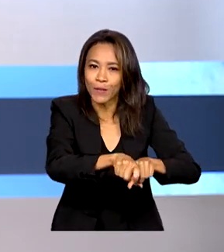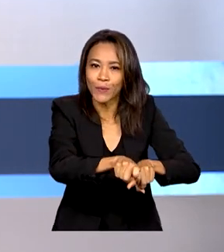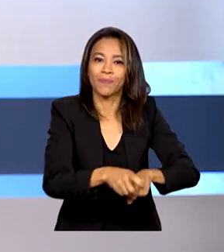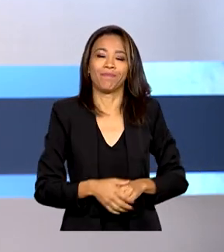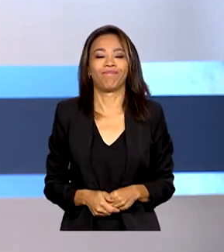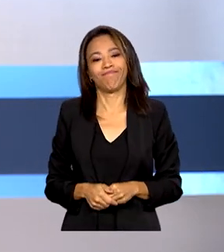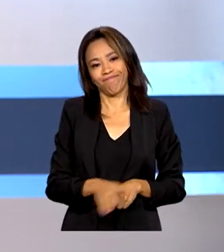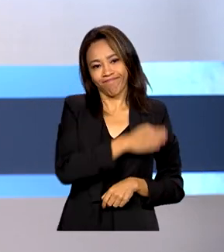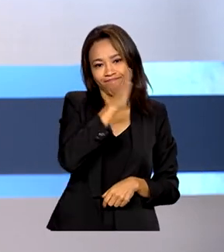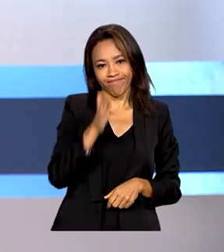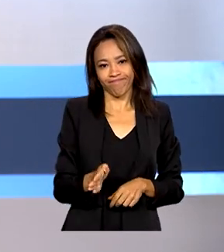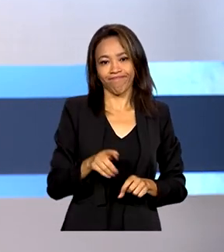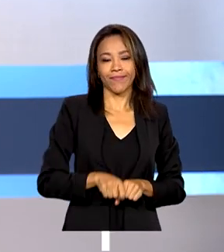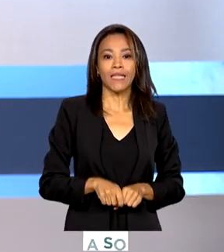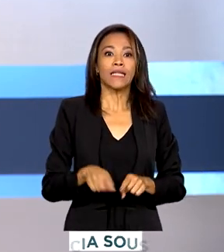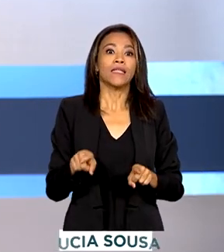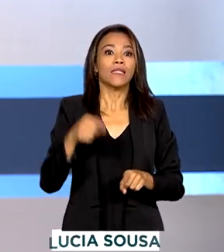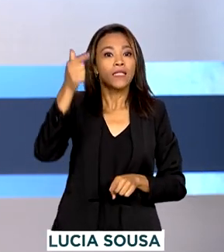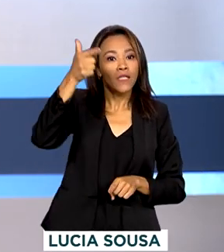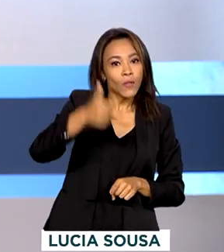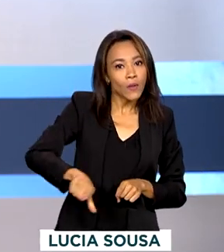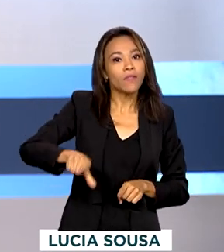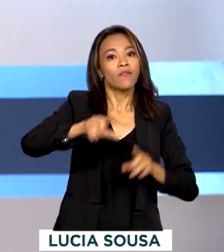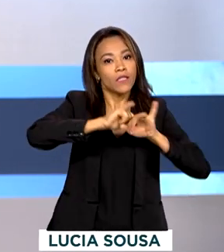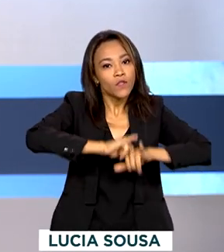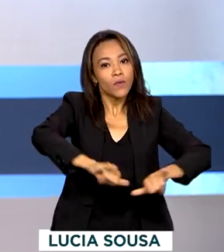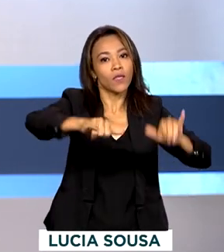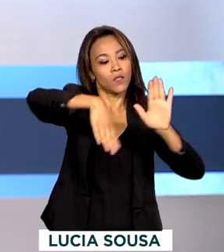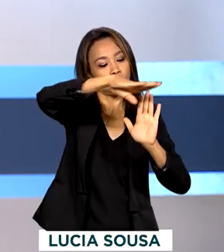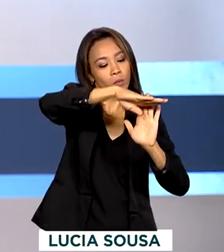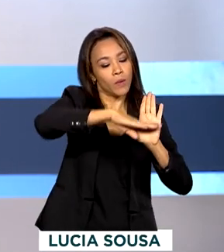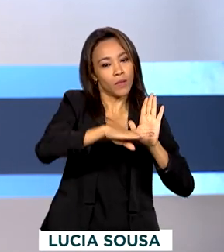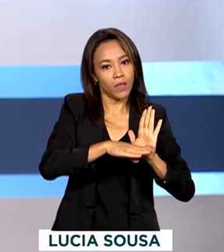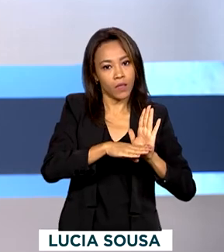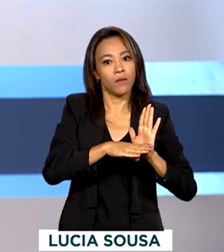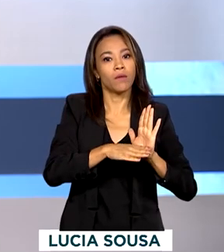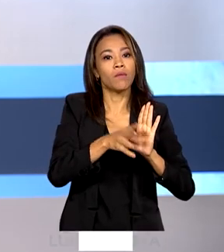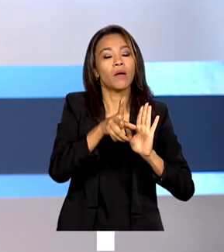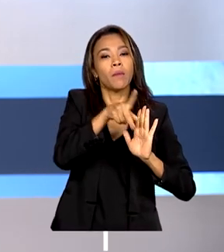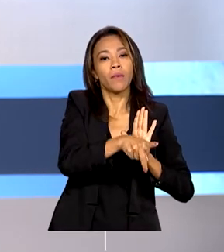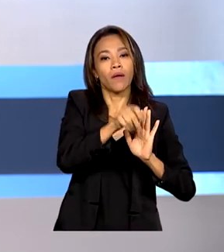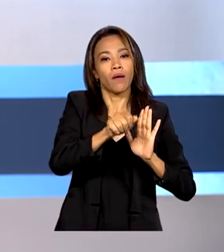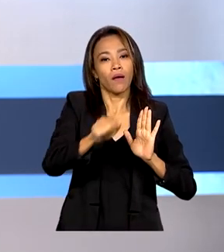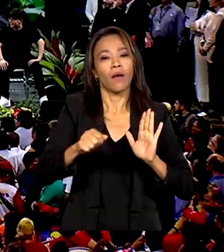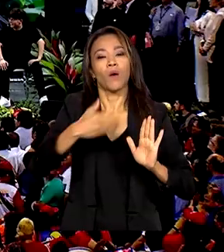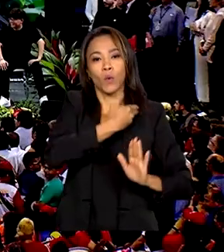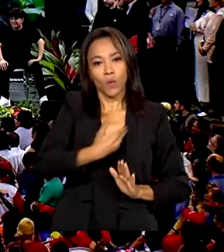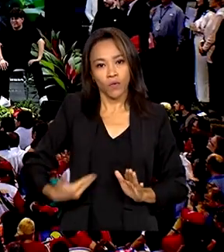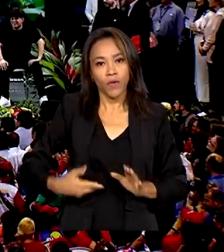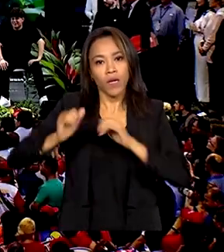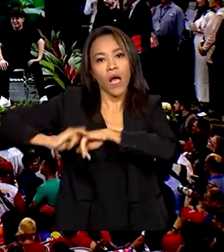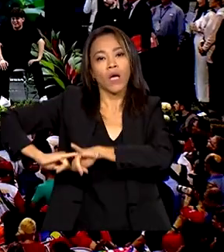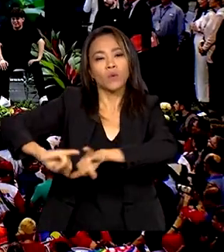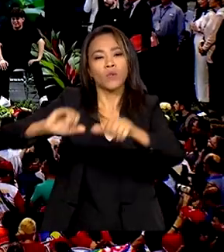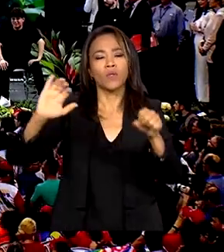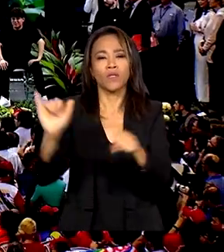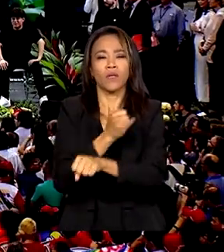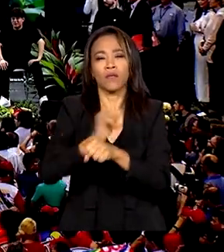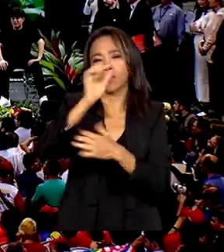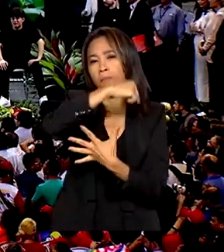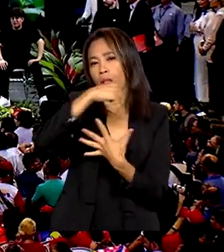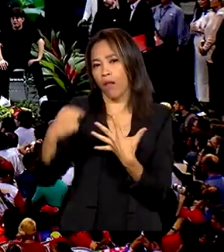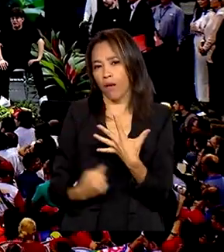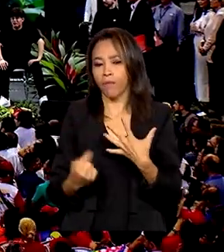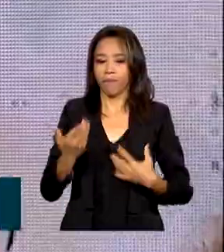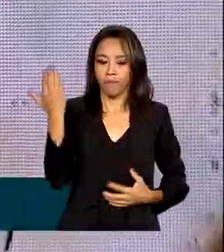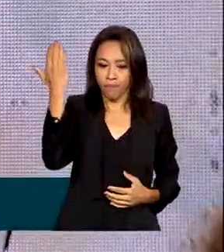E além do relançamento do programa de aquisição de alimentos, o governo anunciou uma série de medidas. A ministra da Saúde,